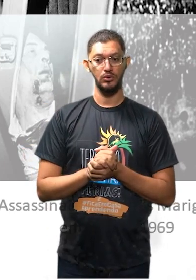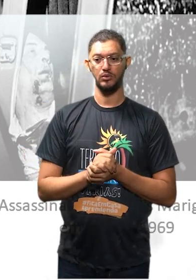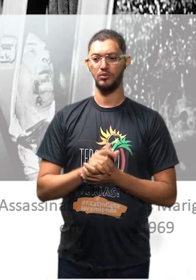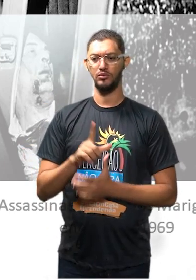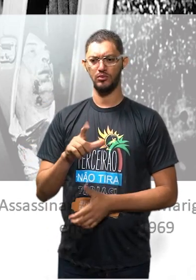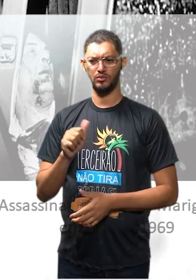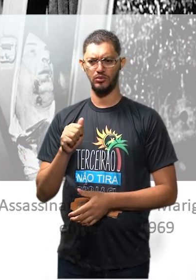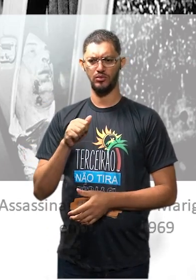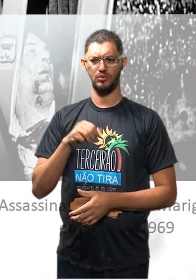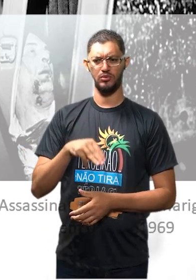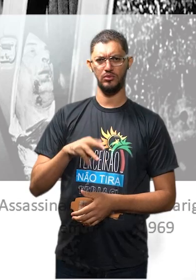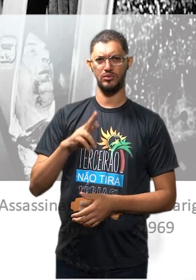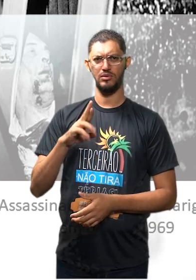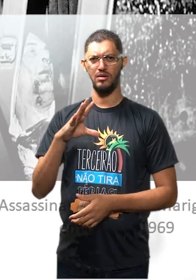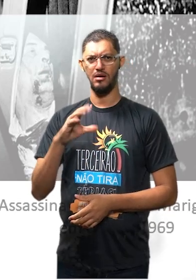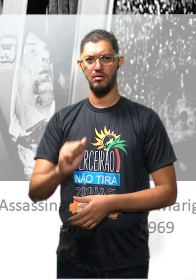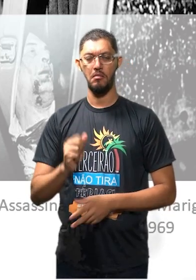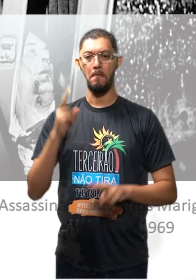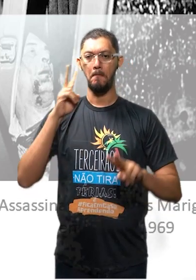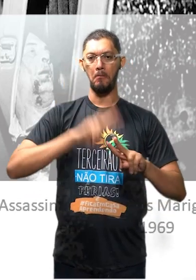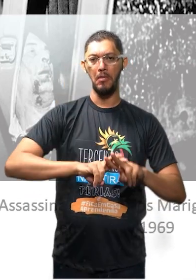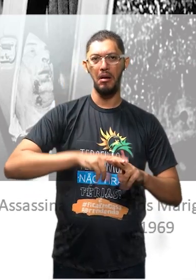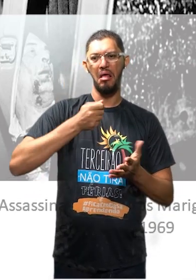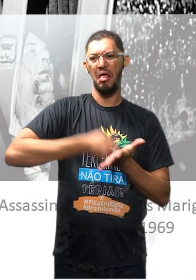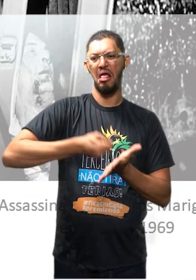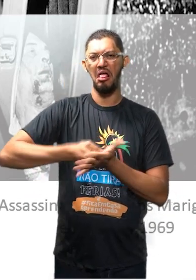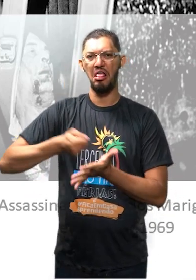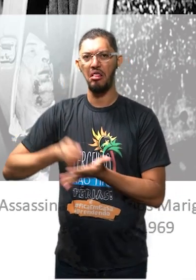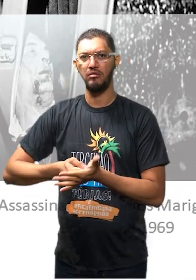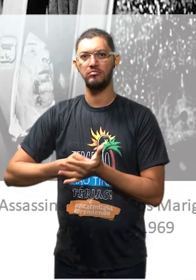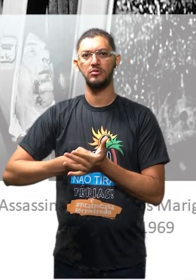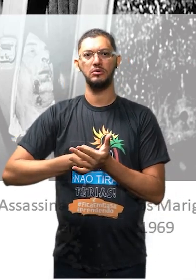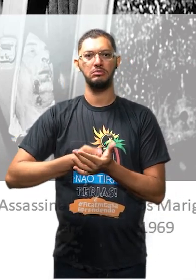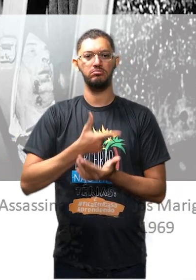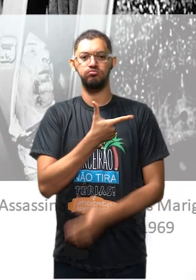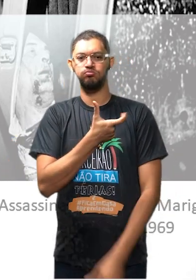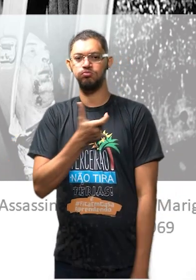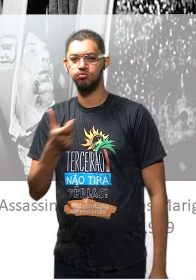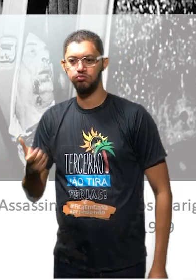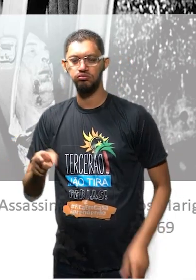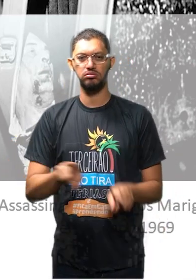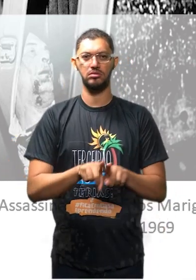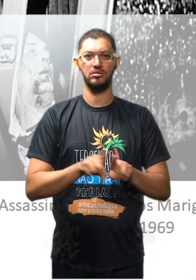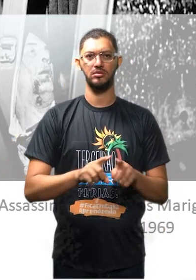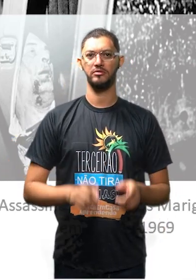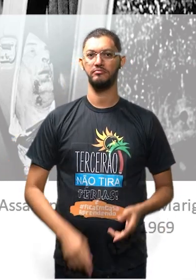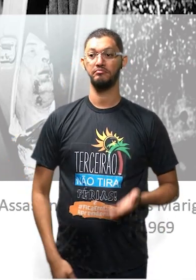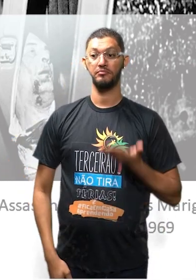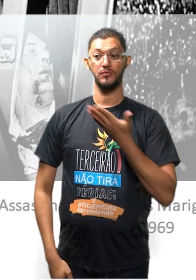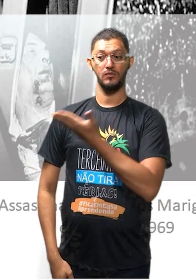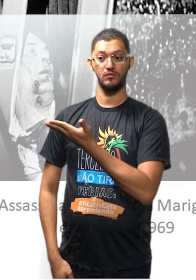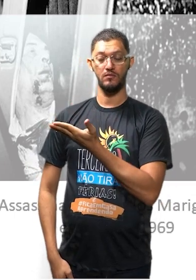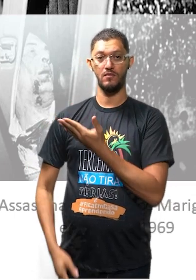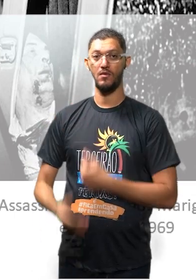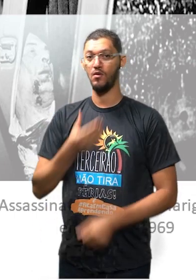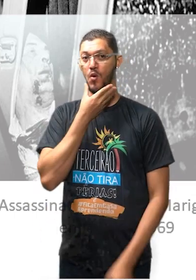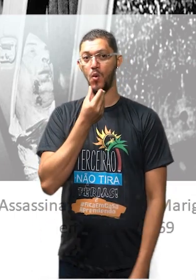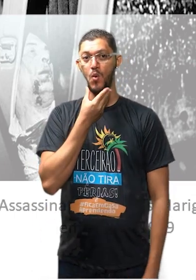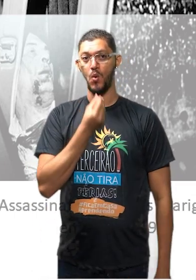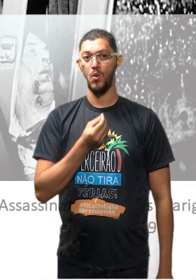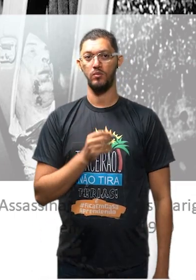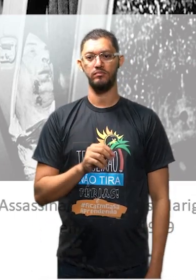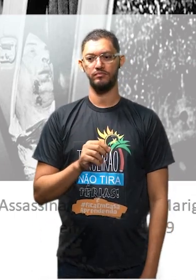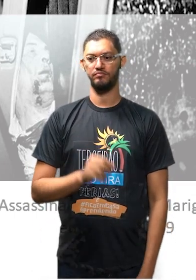Ela também foi presa, torturada e executada. Yara Levenberg. Ok? E esse senhor que apareceu?